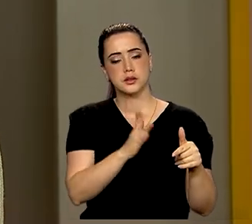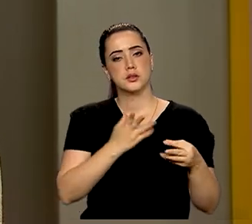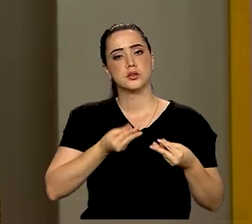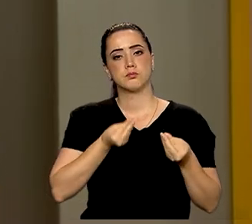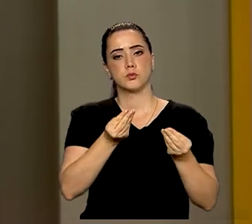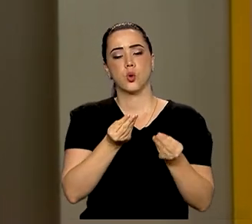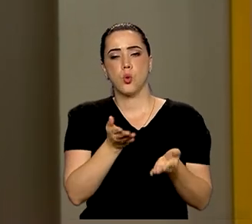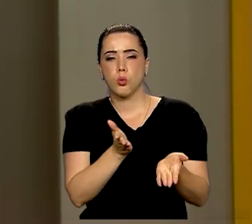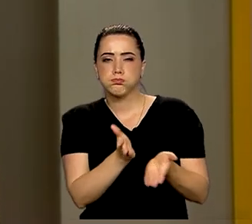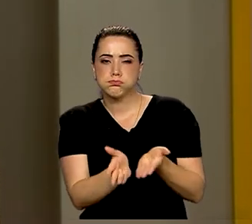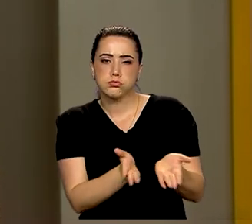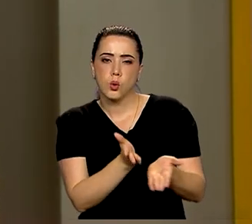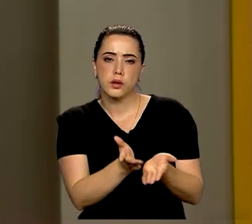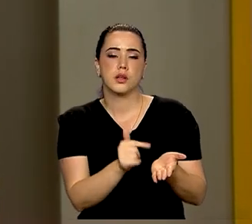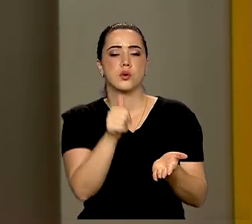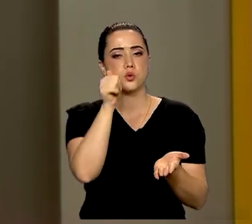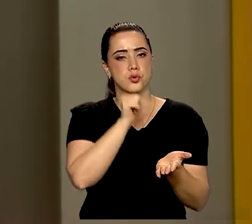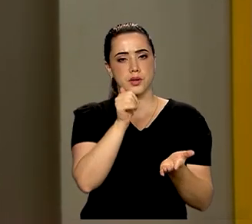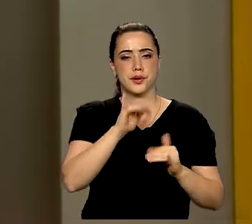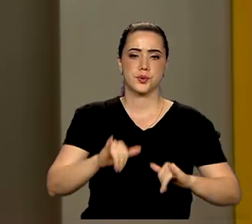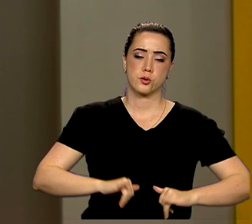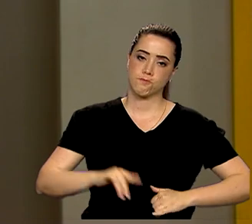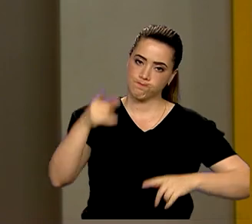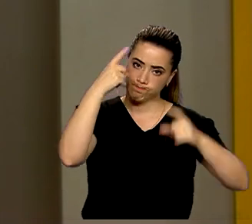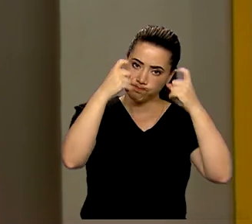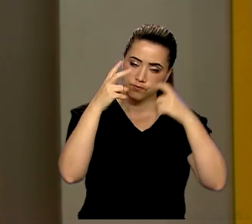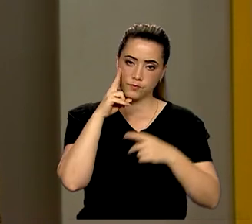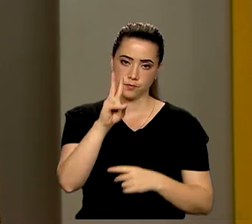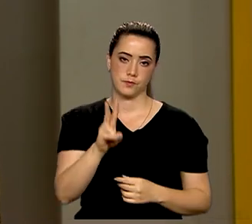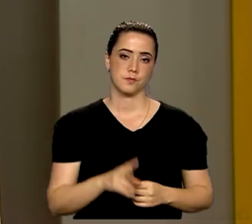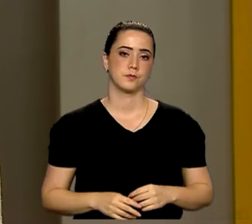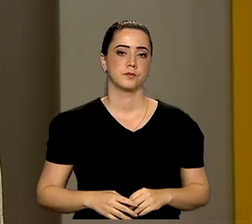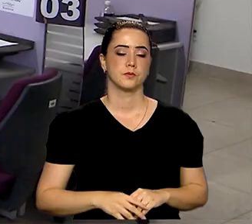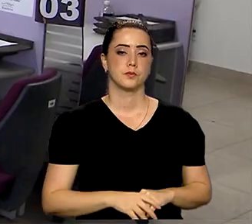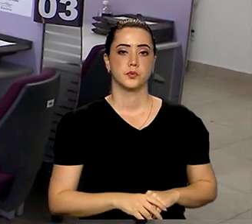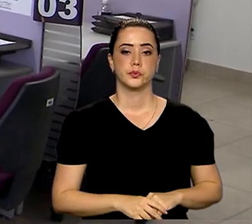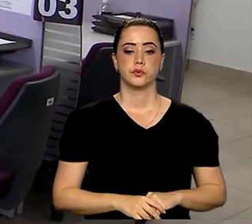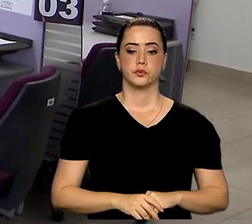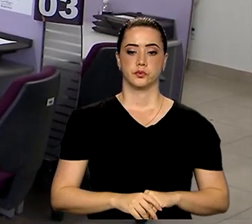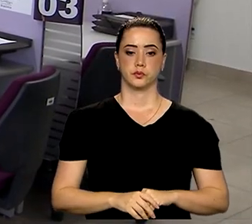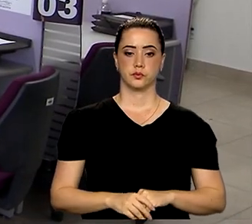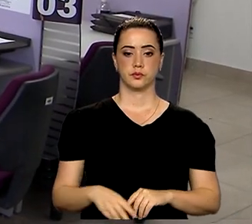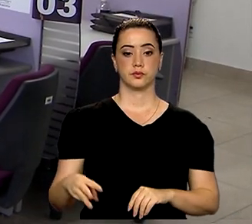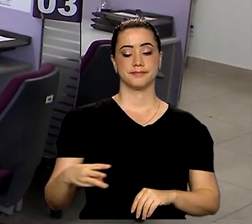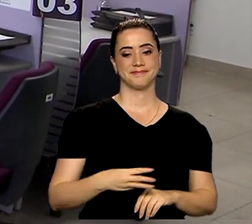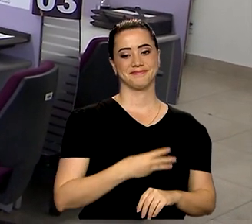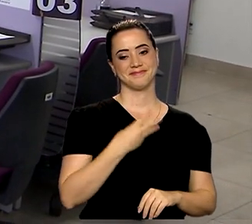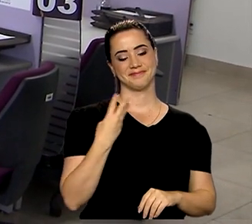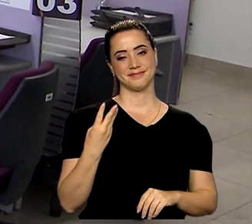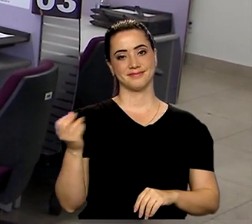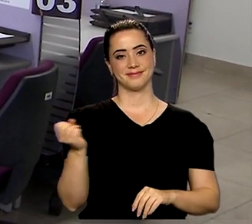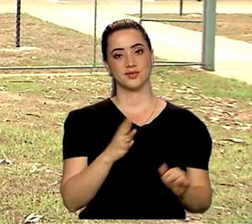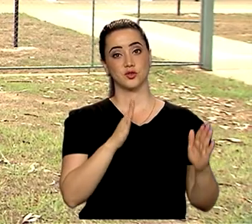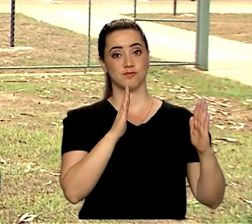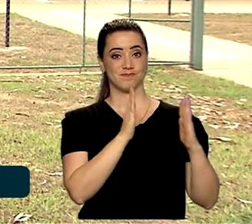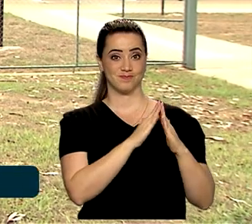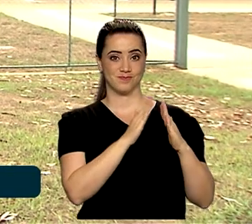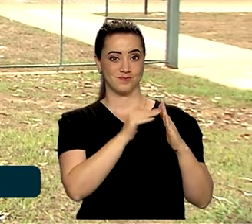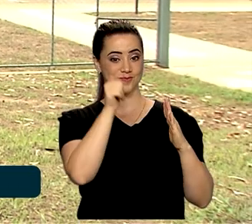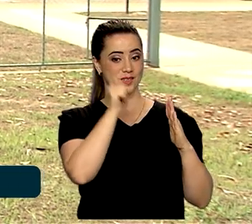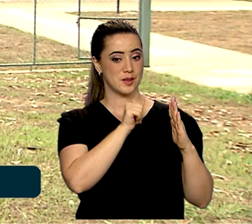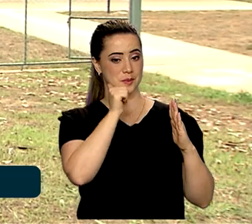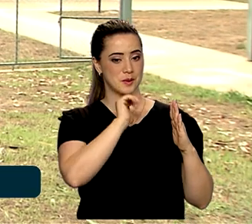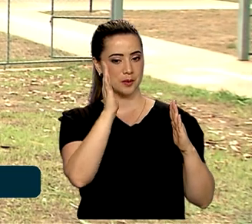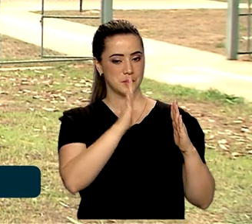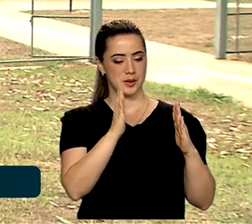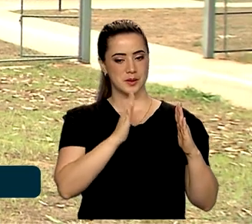vítimas de violência. Confira na reportagem de Gabriela Noronha. Três novas casas da mulher brasileira serão